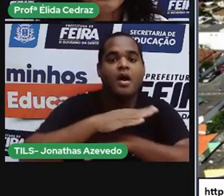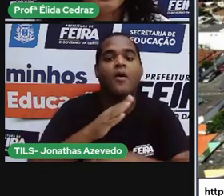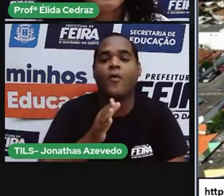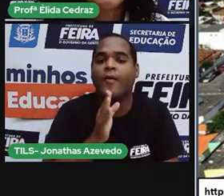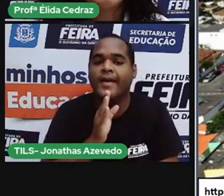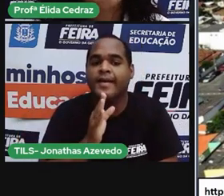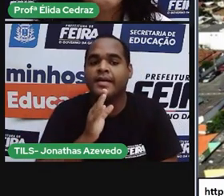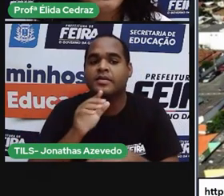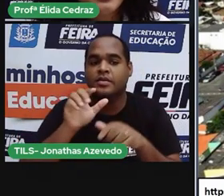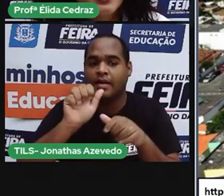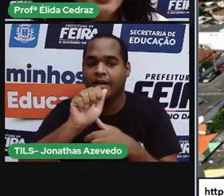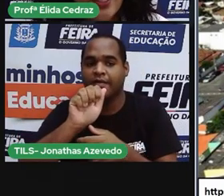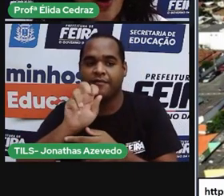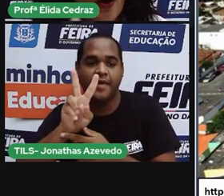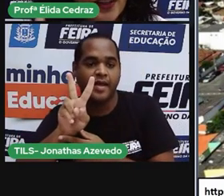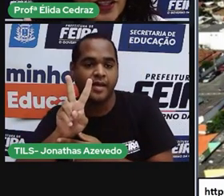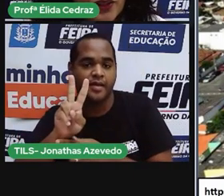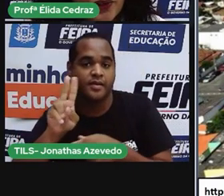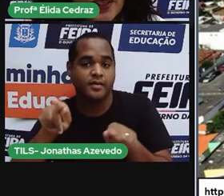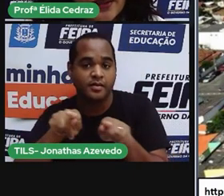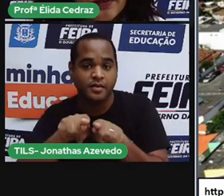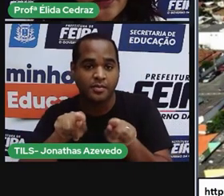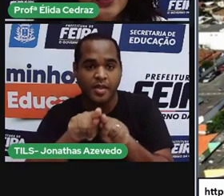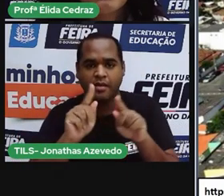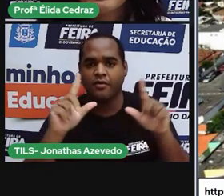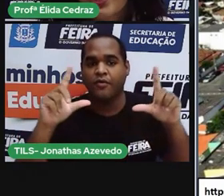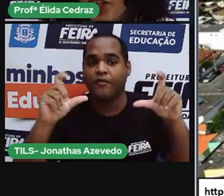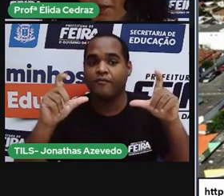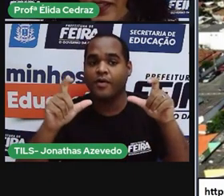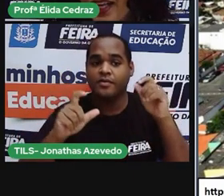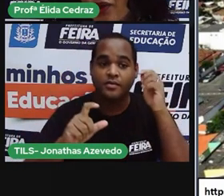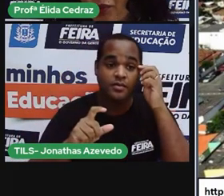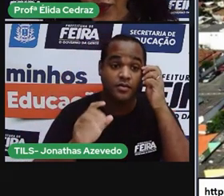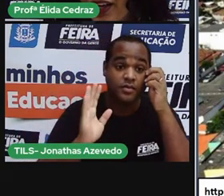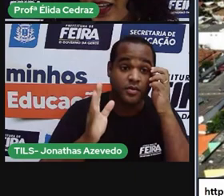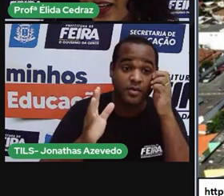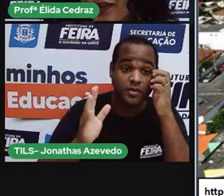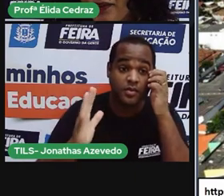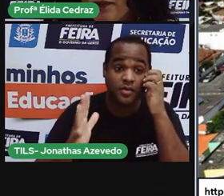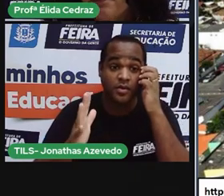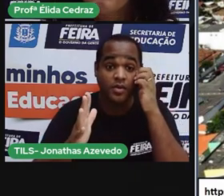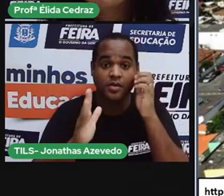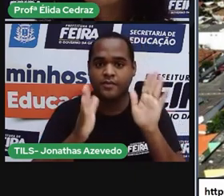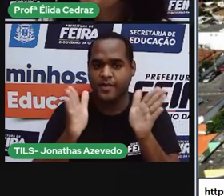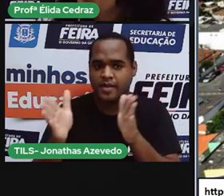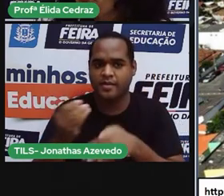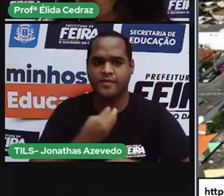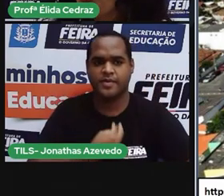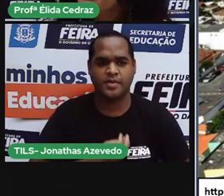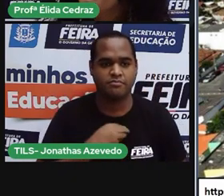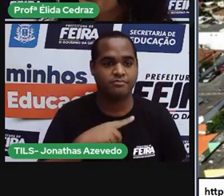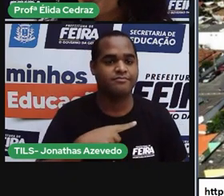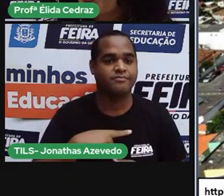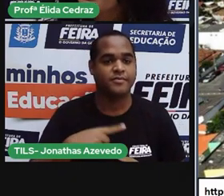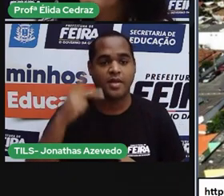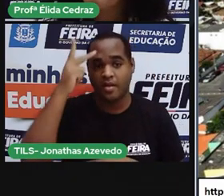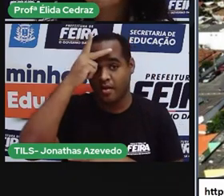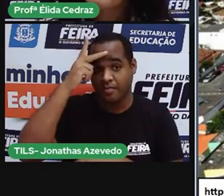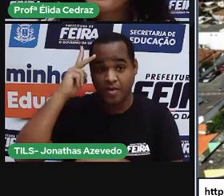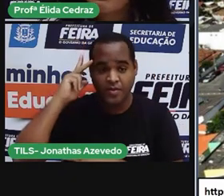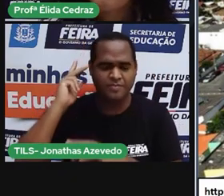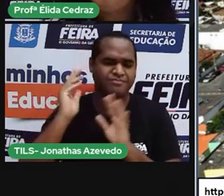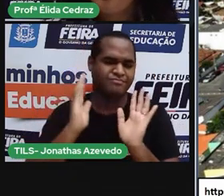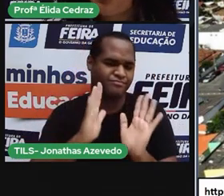avenida e essa roda toda? Vocês já passaram por aí? Muitos de vocês